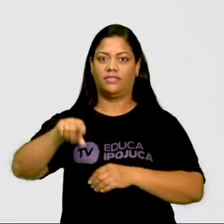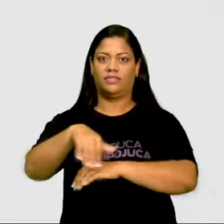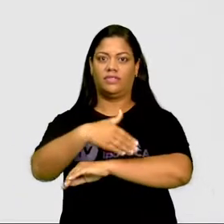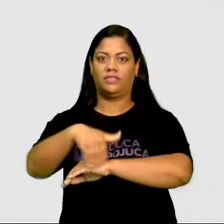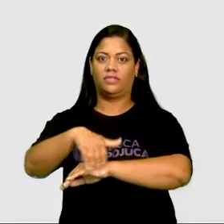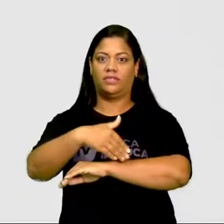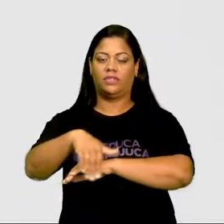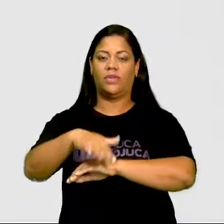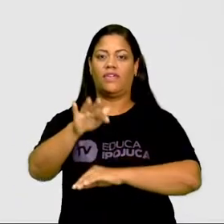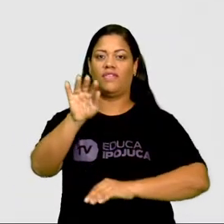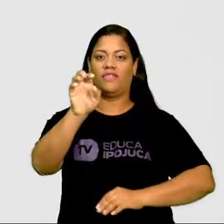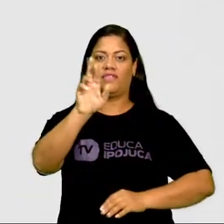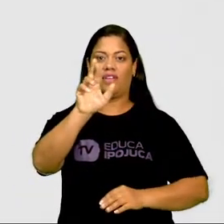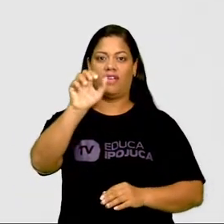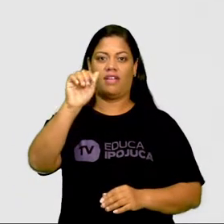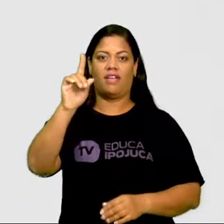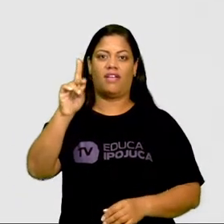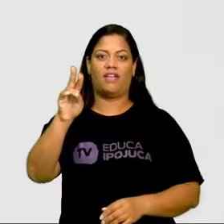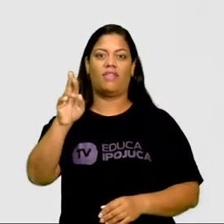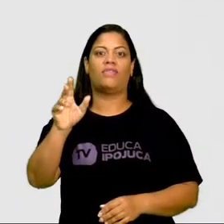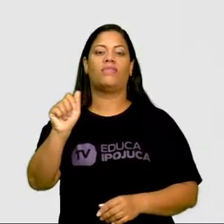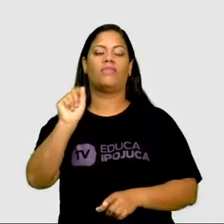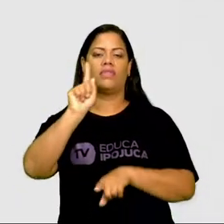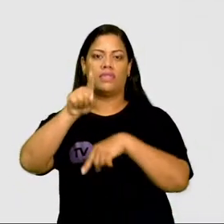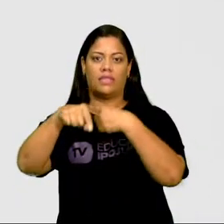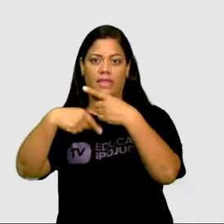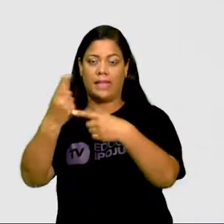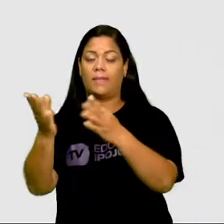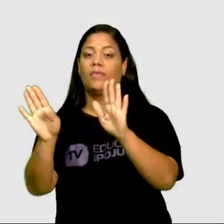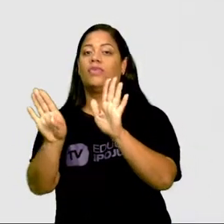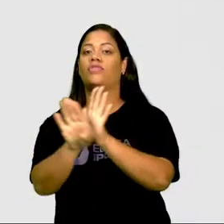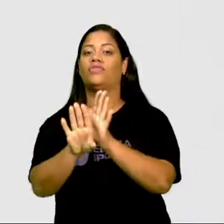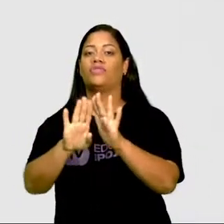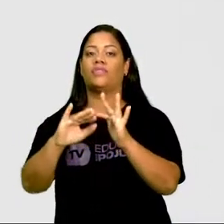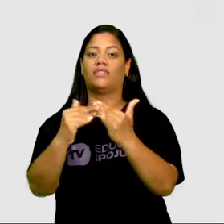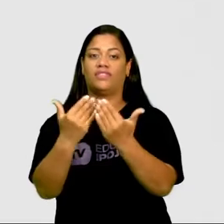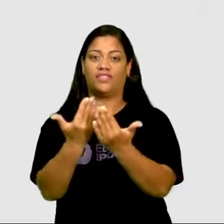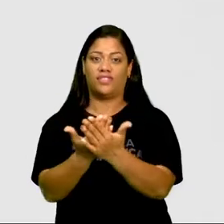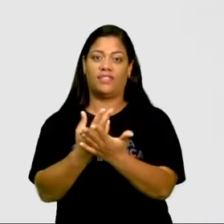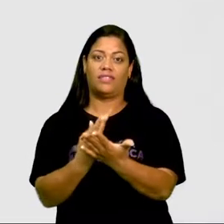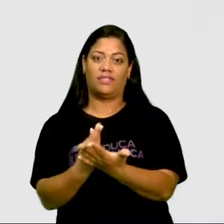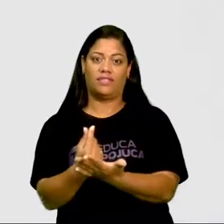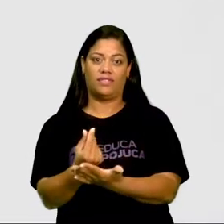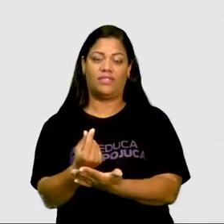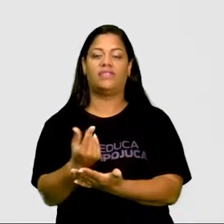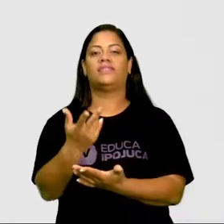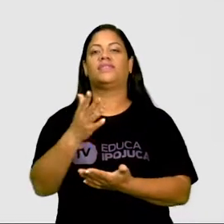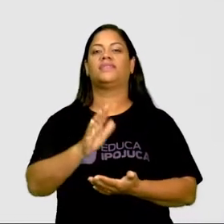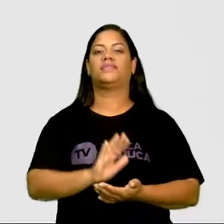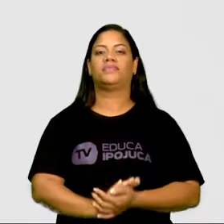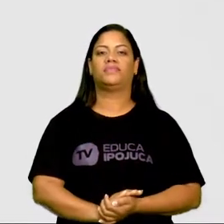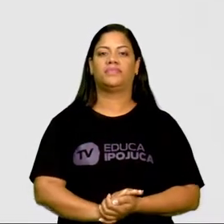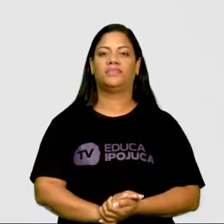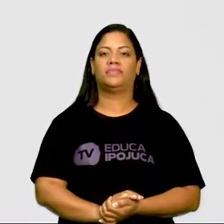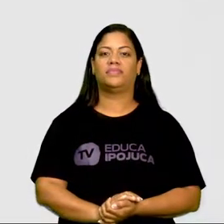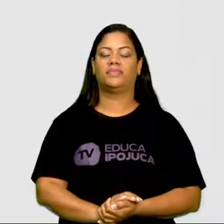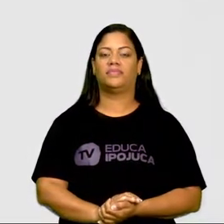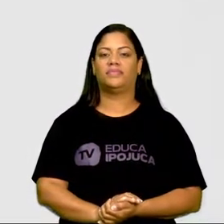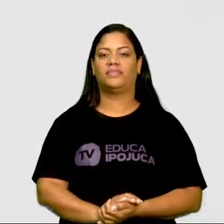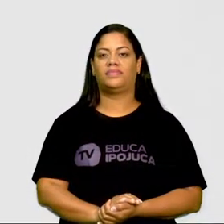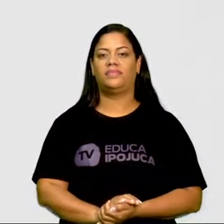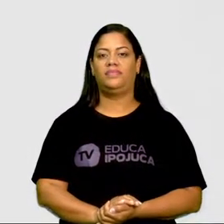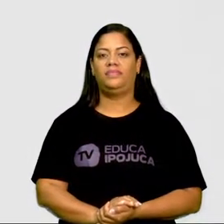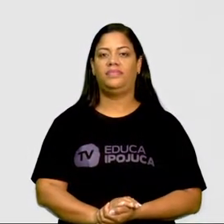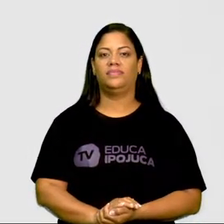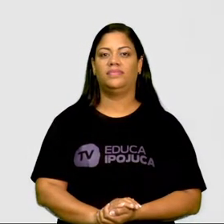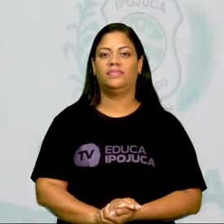ferradura para poder chegar na escola. E seguir em frente na rua da ferradura para poder